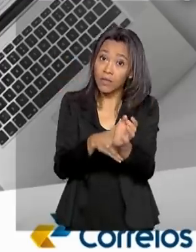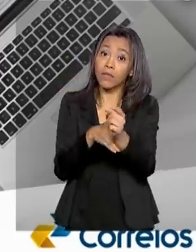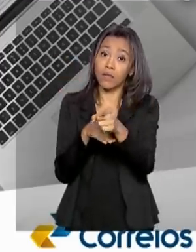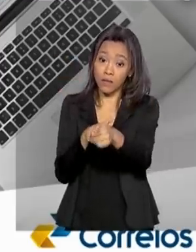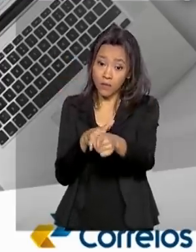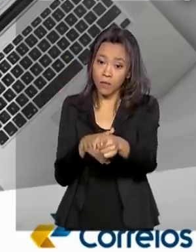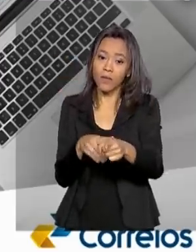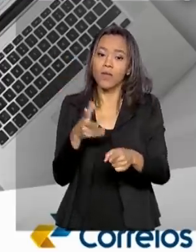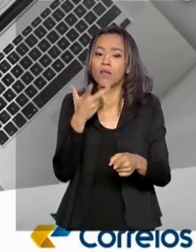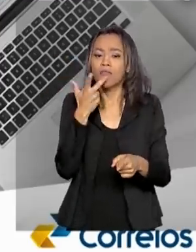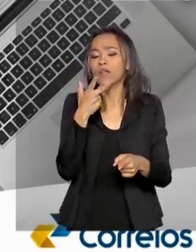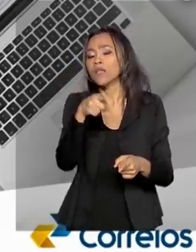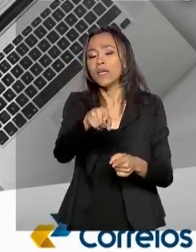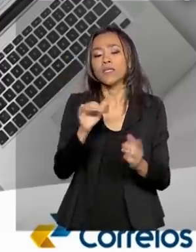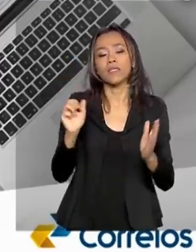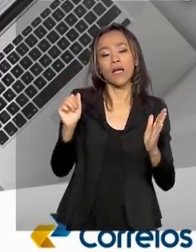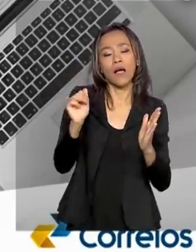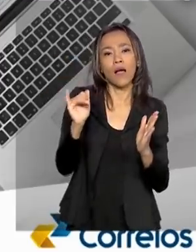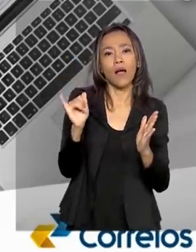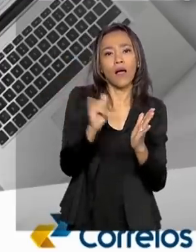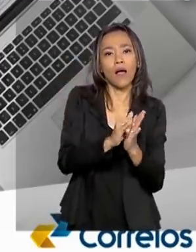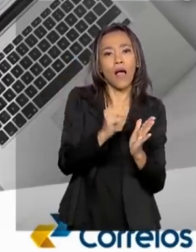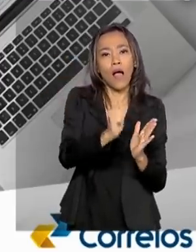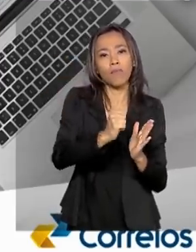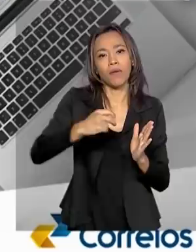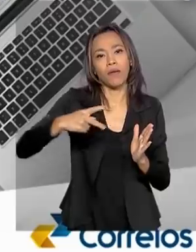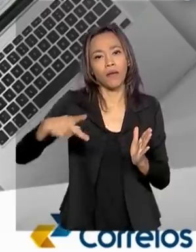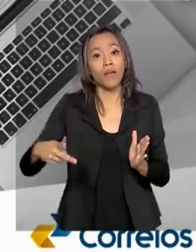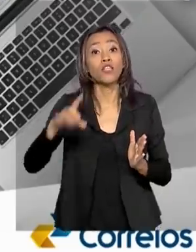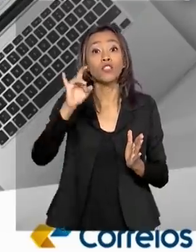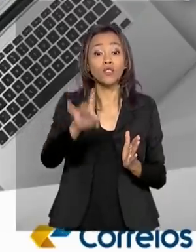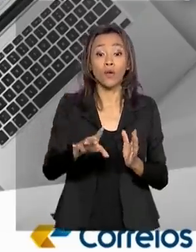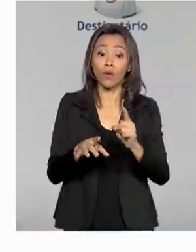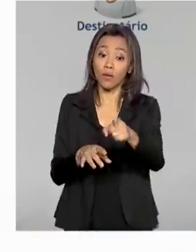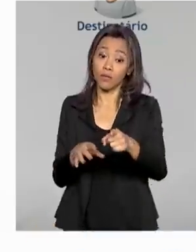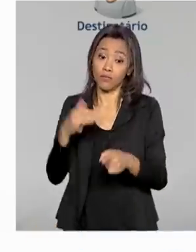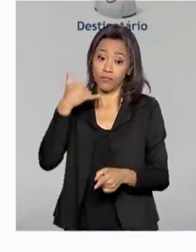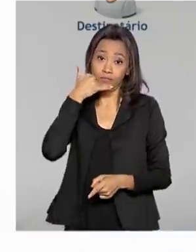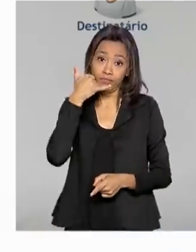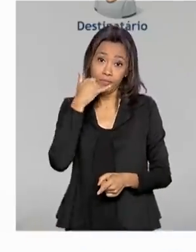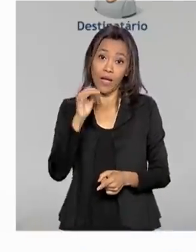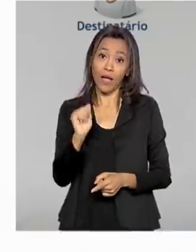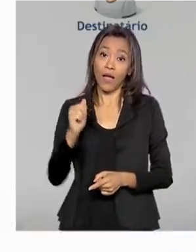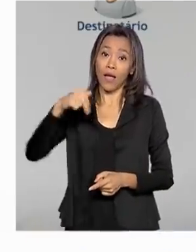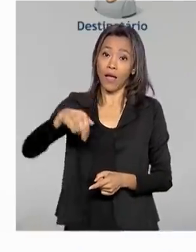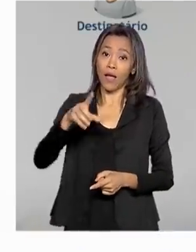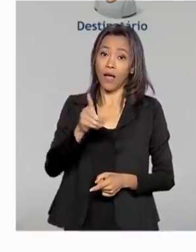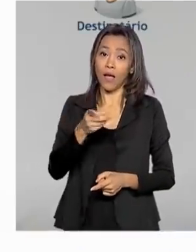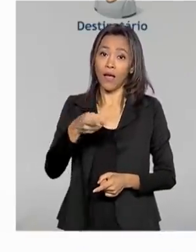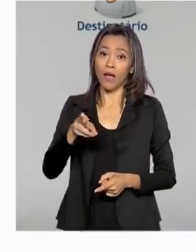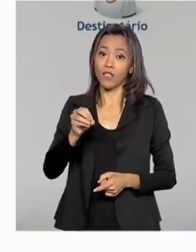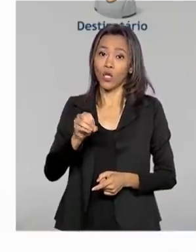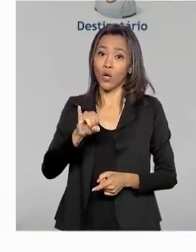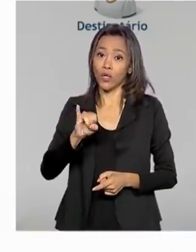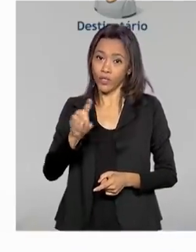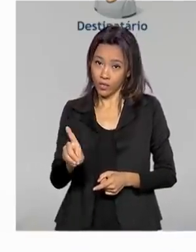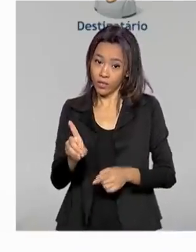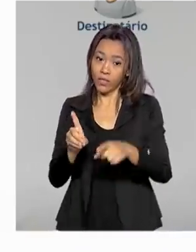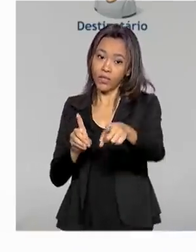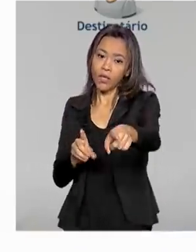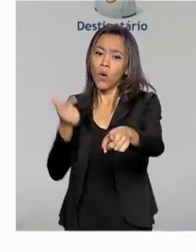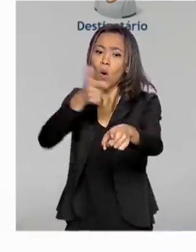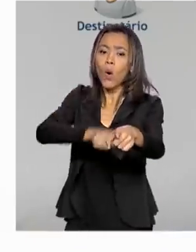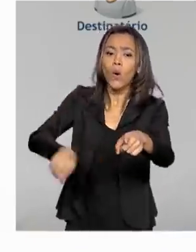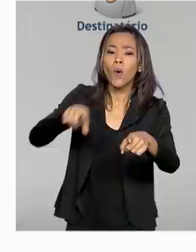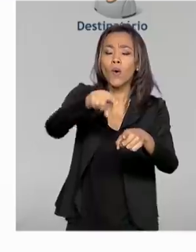Por enquanto, o aplicativo está disponível apenas na plataforma Android. Uma outra novidade apresentada foi o eCarta